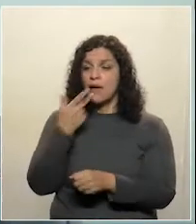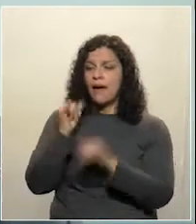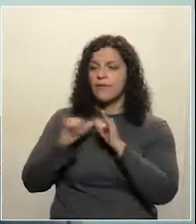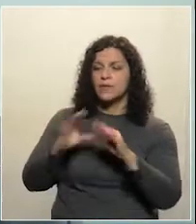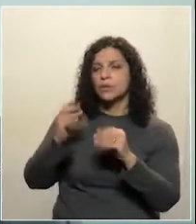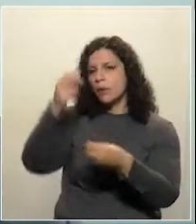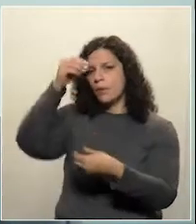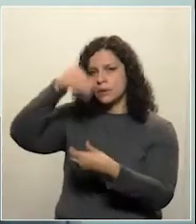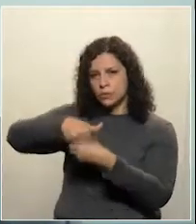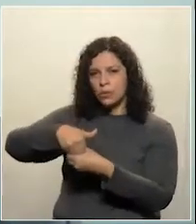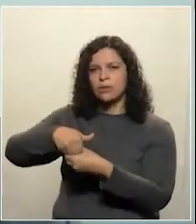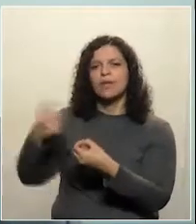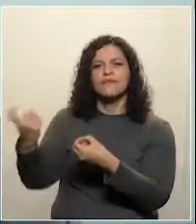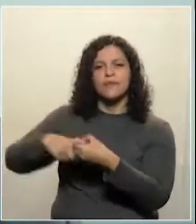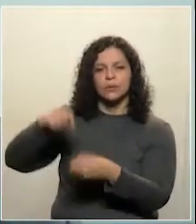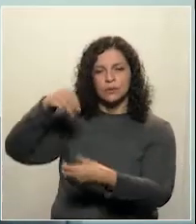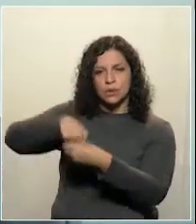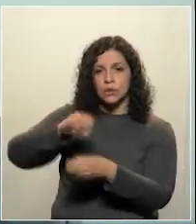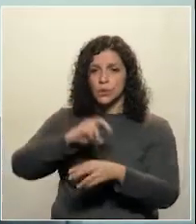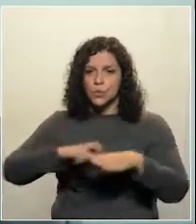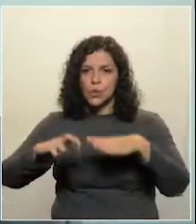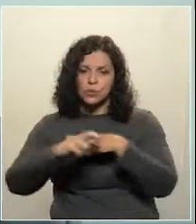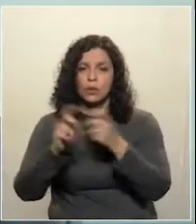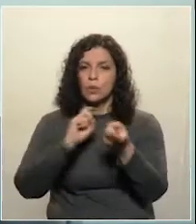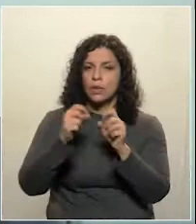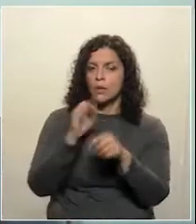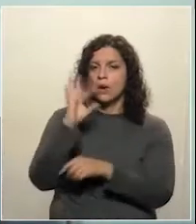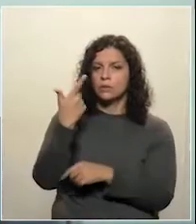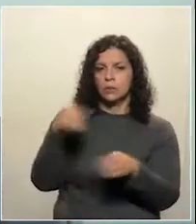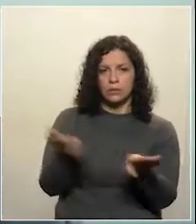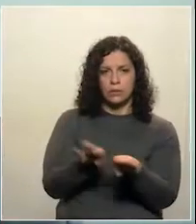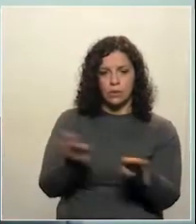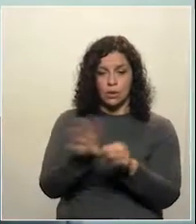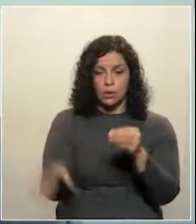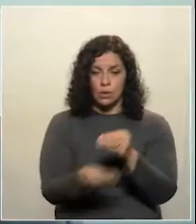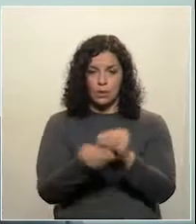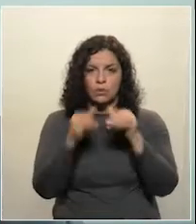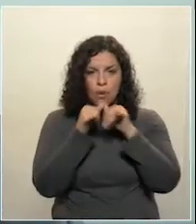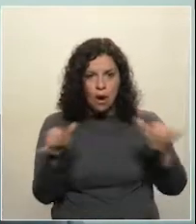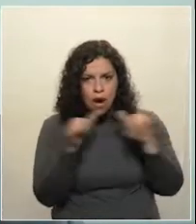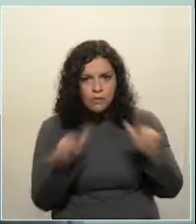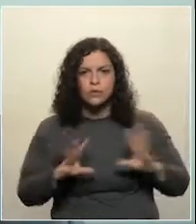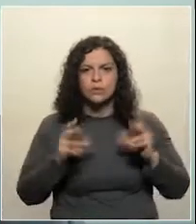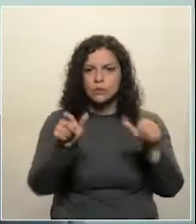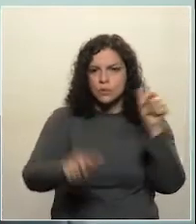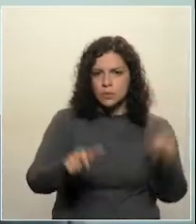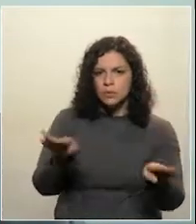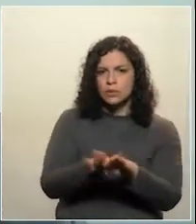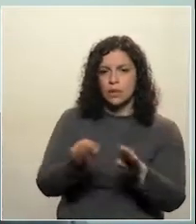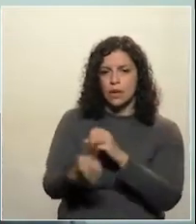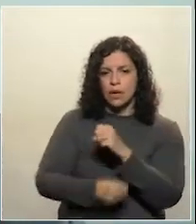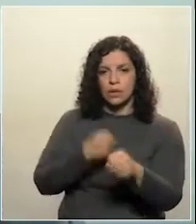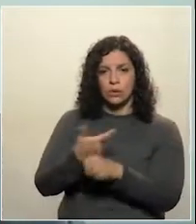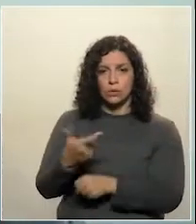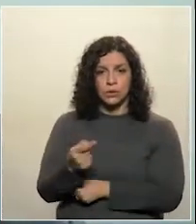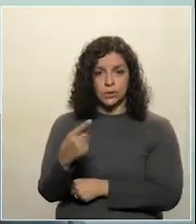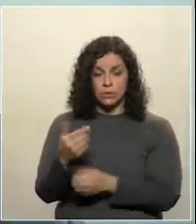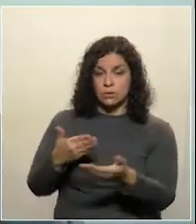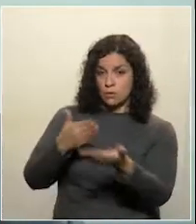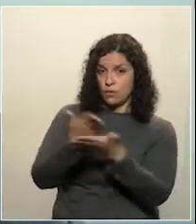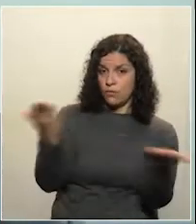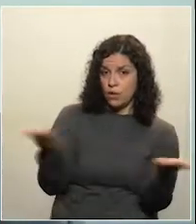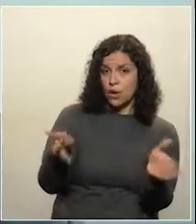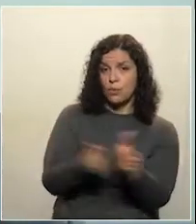investidores ao mercado em geral que o Conselho de Administração, em reunião realizada nesta data, em cumprimento ao comunicado ao mercado 3 de outubro de 2018, aprovou o